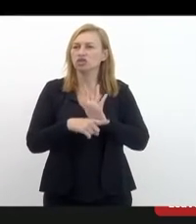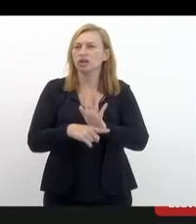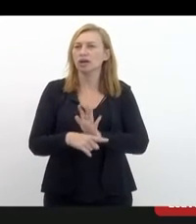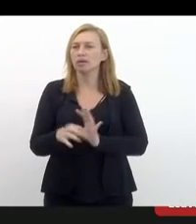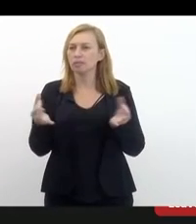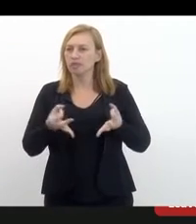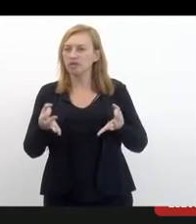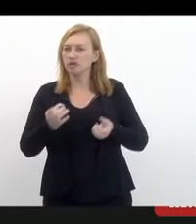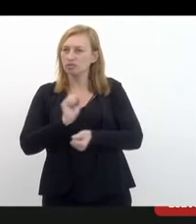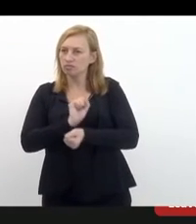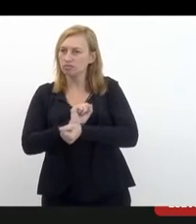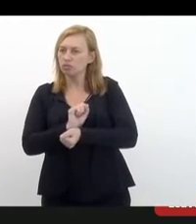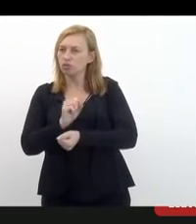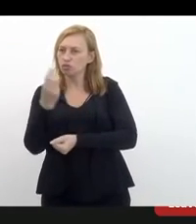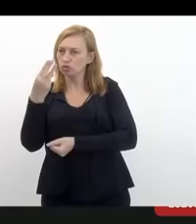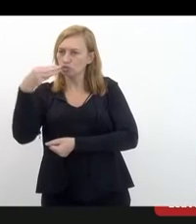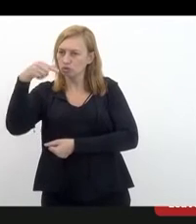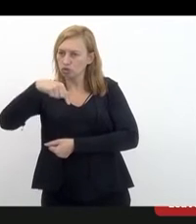Um minutinho só, por favor.